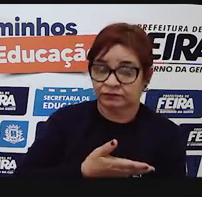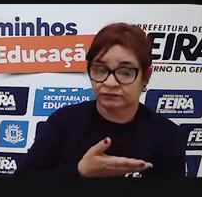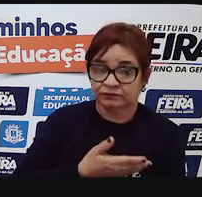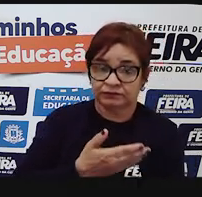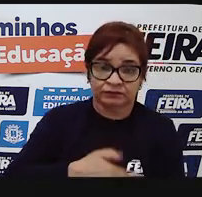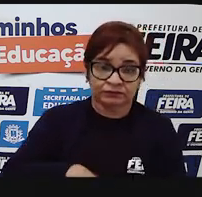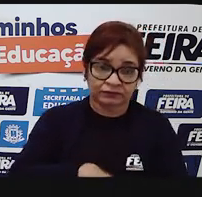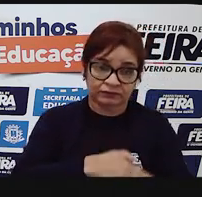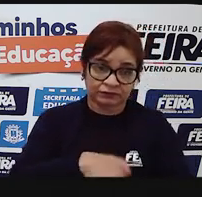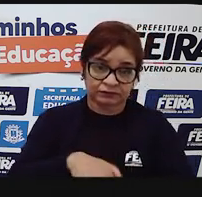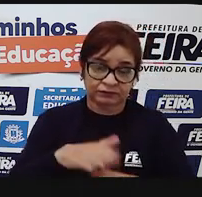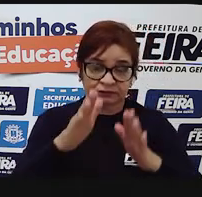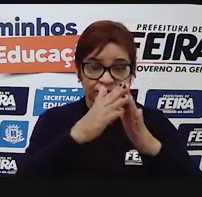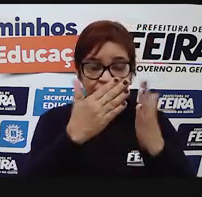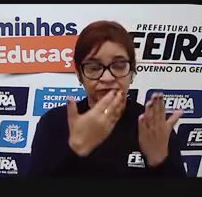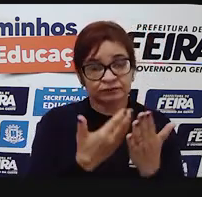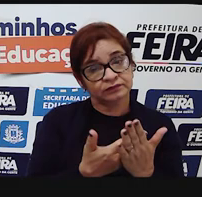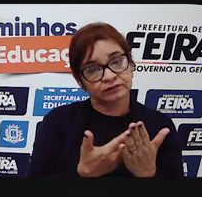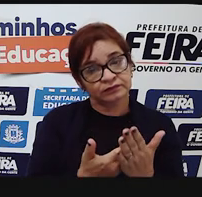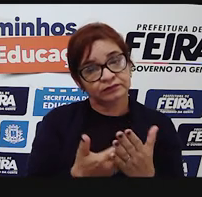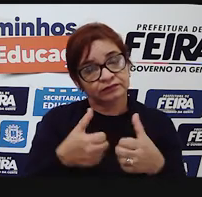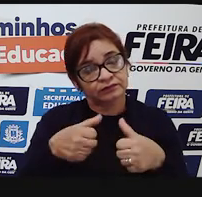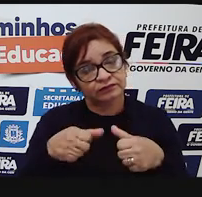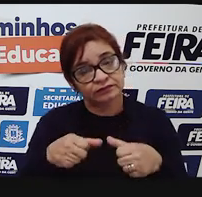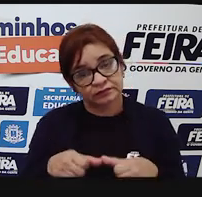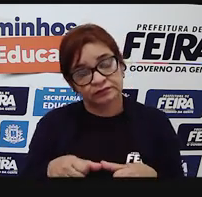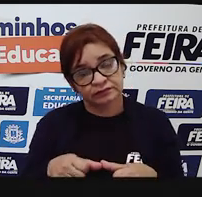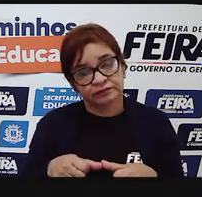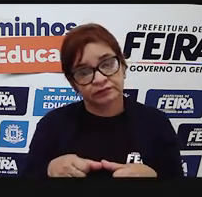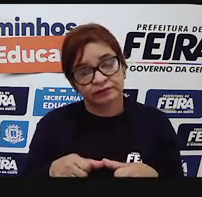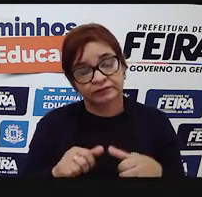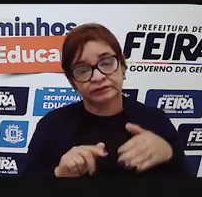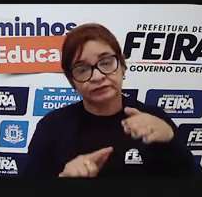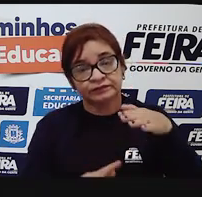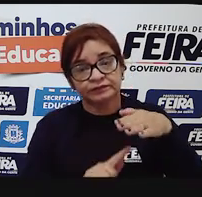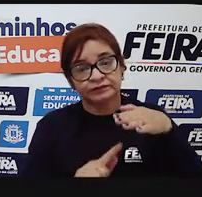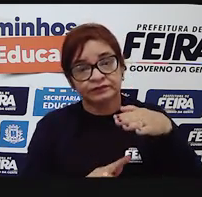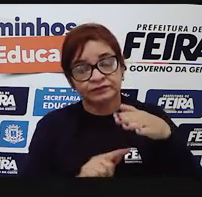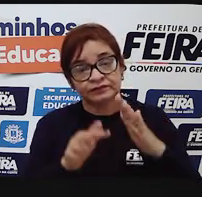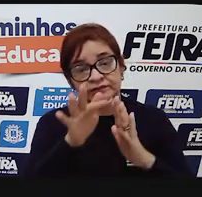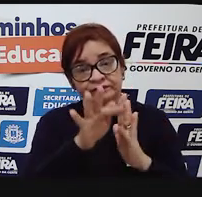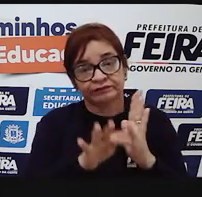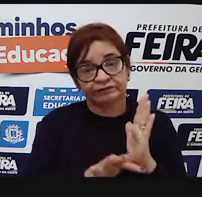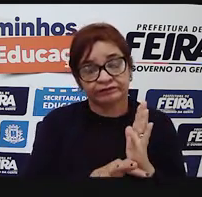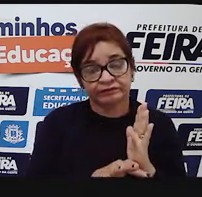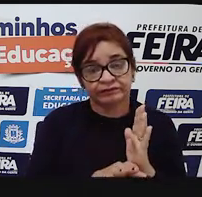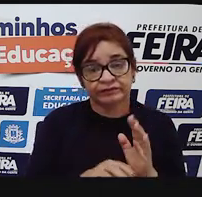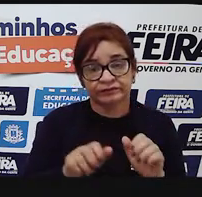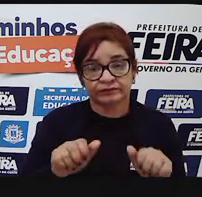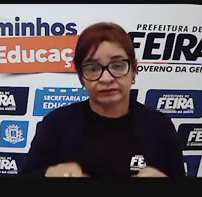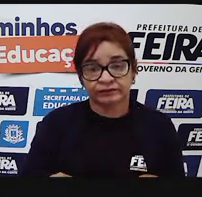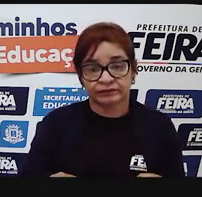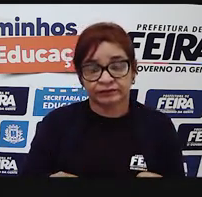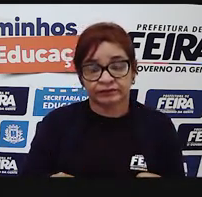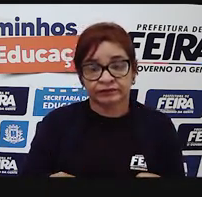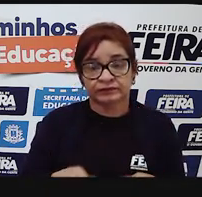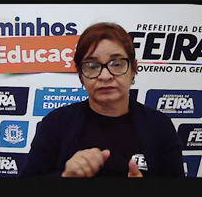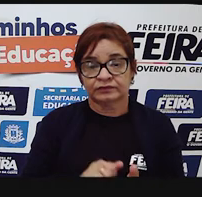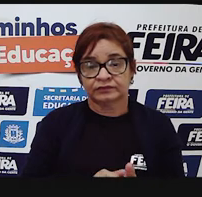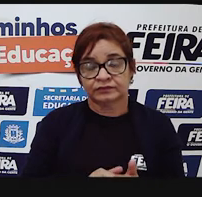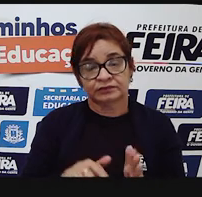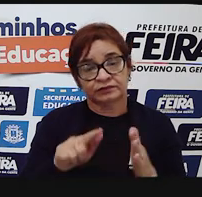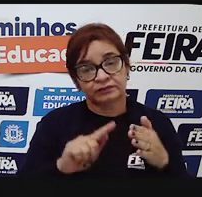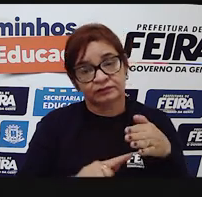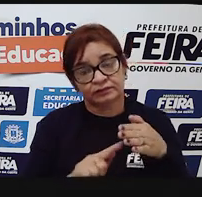na rua, na escola, você está utilizando um gênero textual, que nós podemos chamá-lo de gênero textual